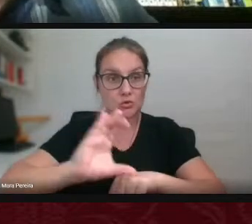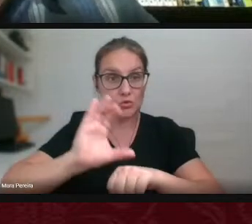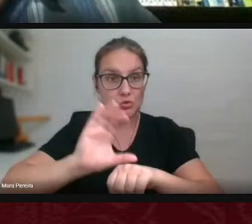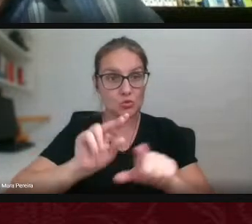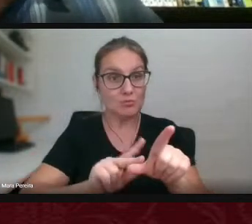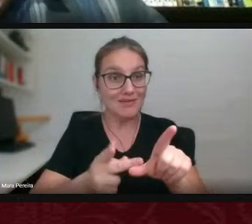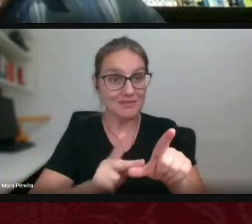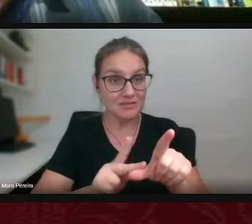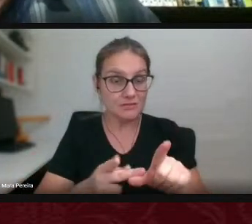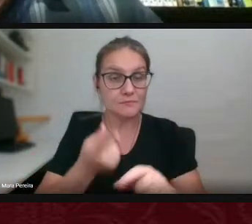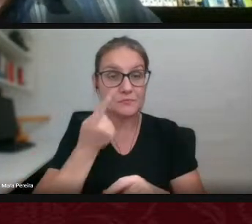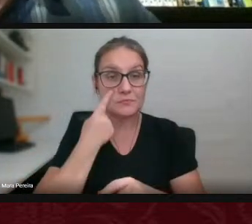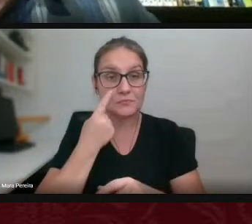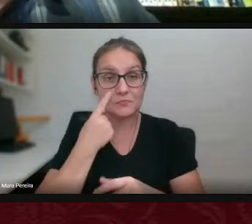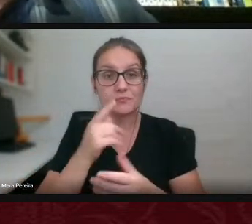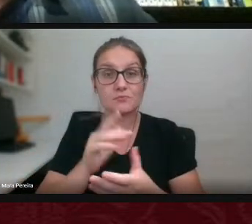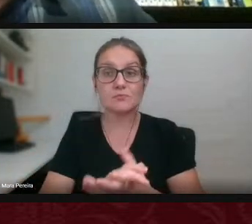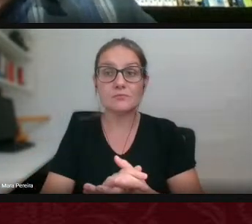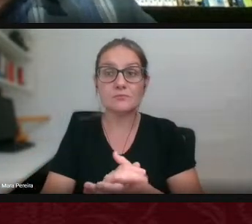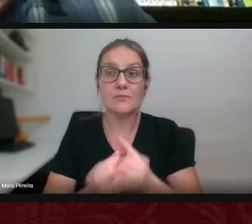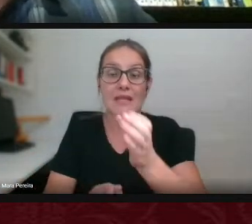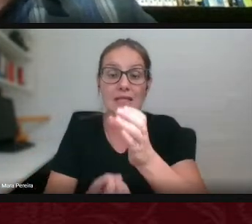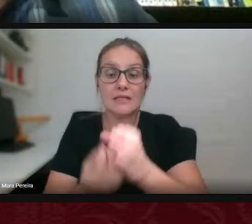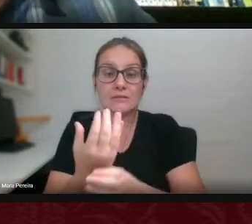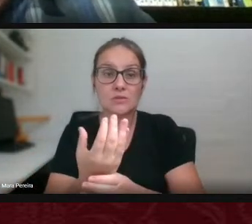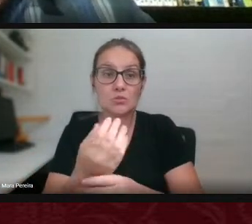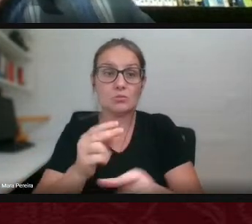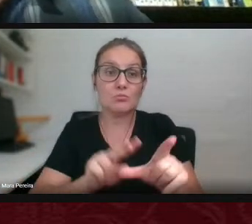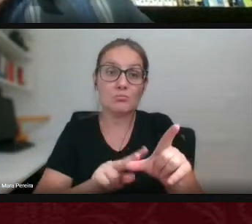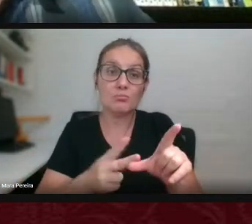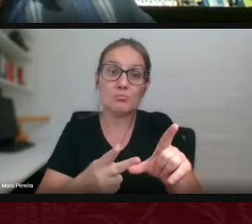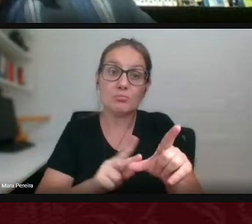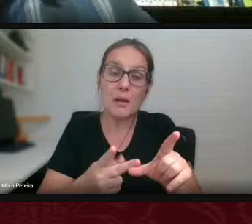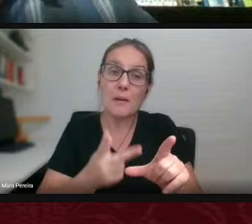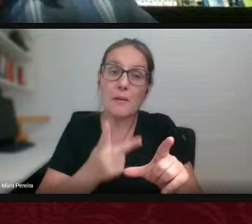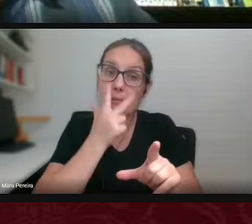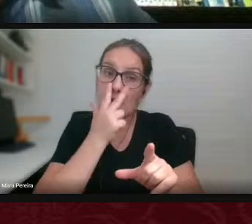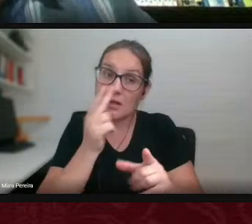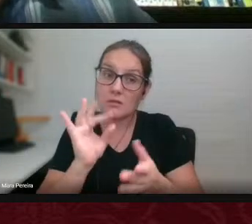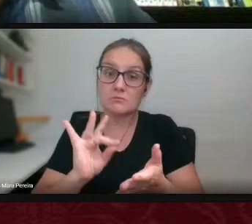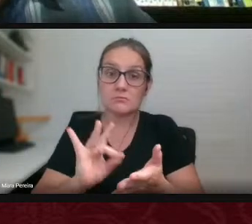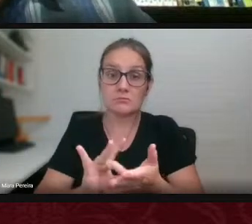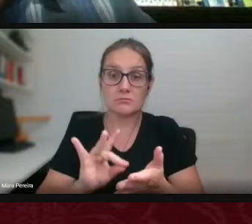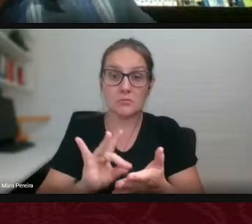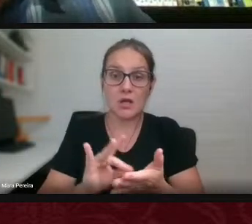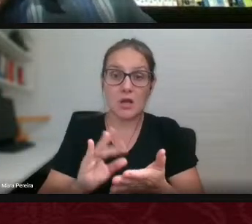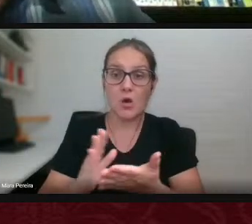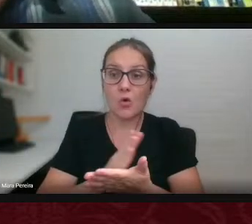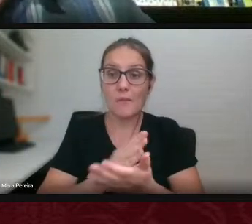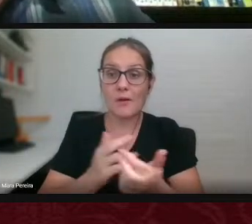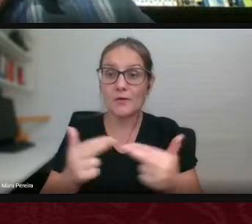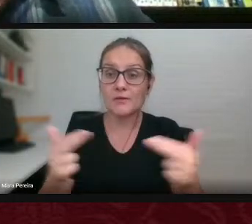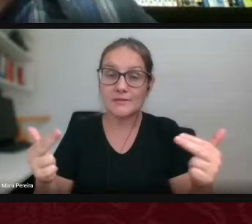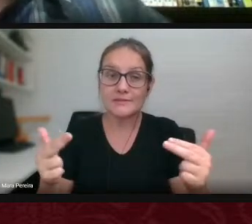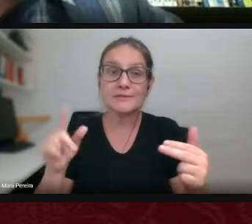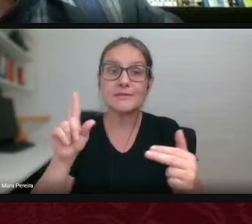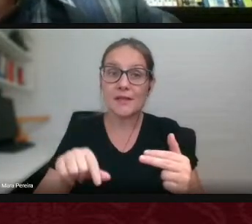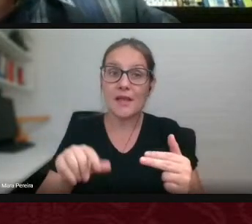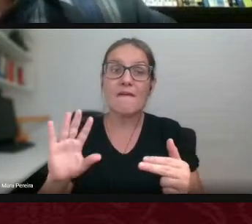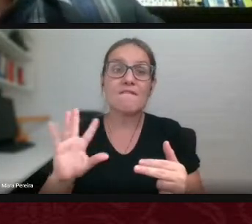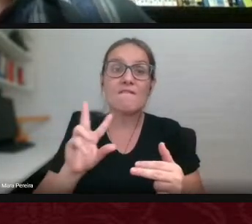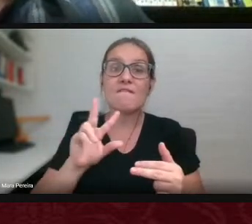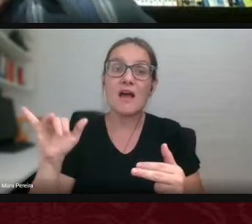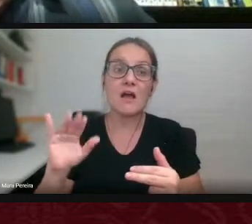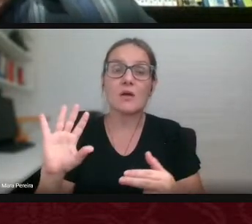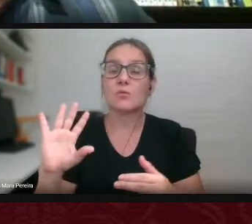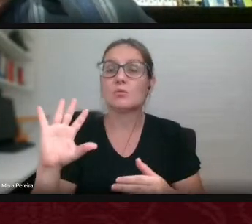e a implantação do bacharelado me parece de fato alguma coisa inexforável mesmo ela vai acabar